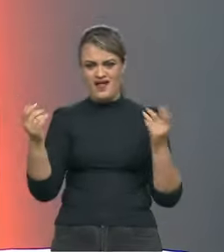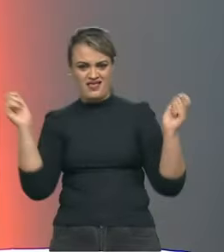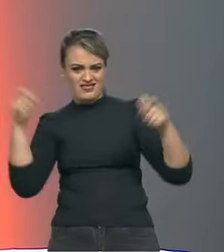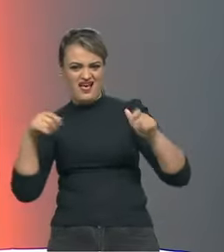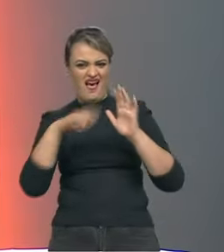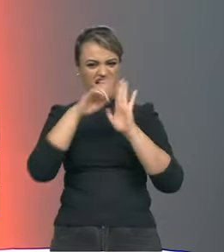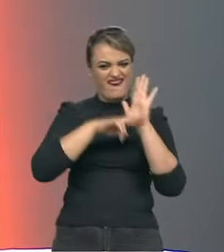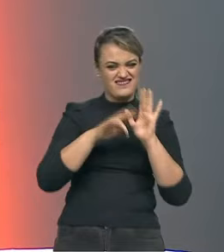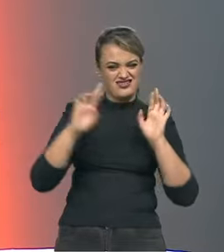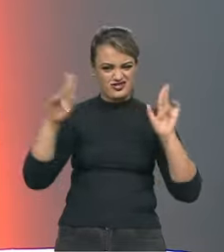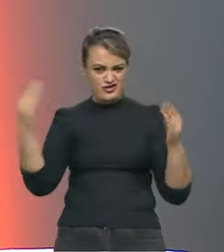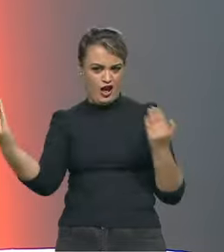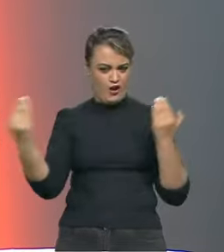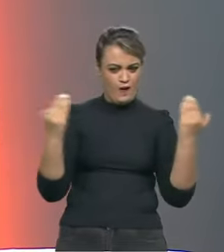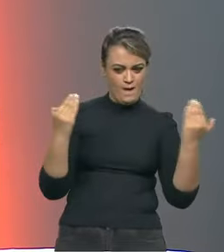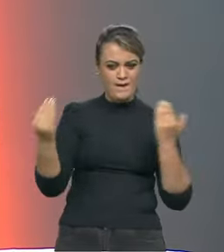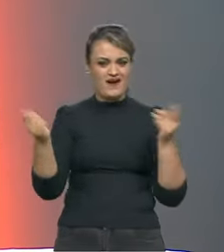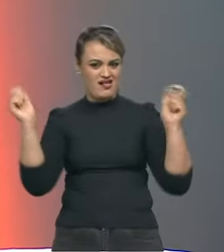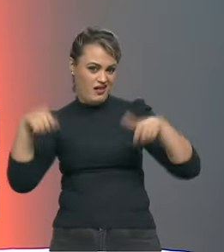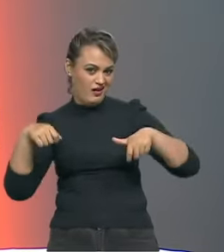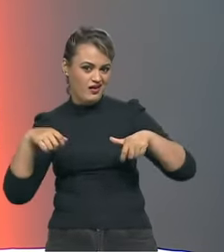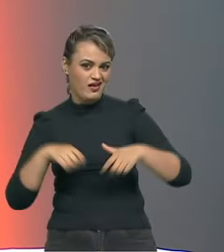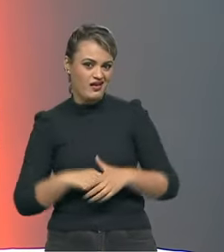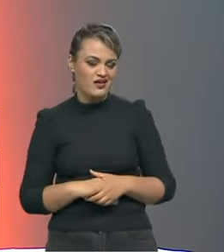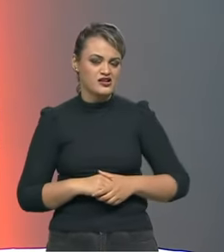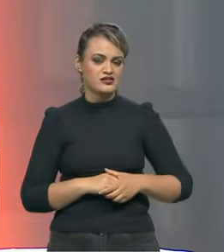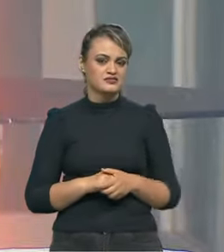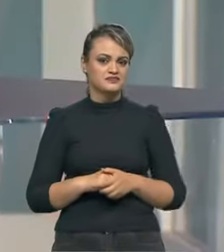regras distintas dentro da Fórmula 1?